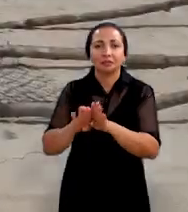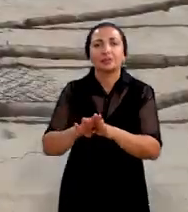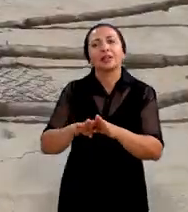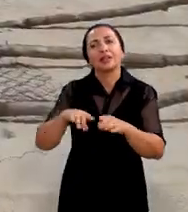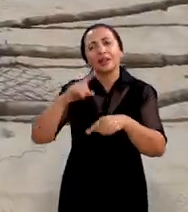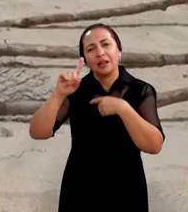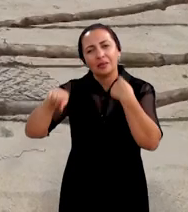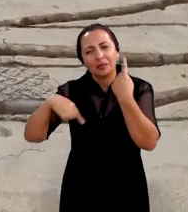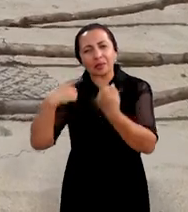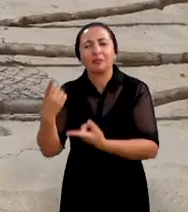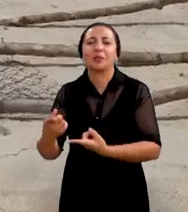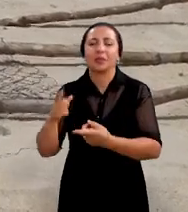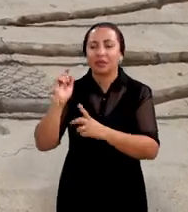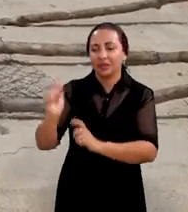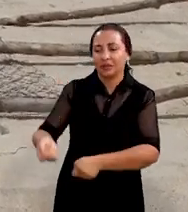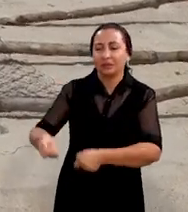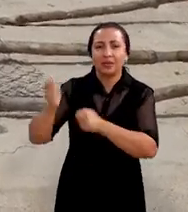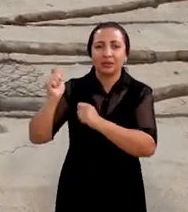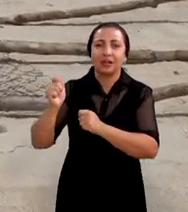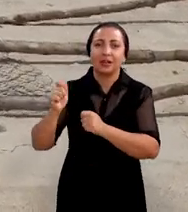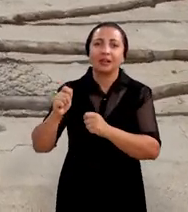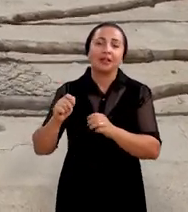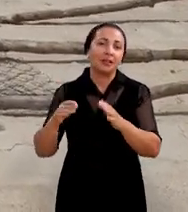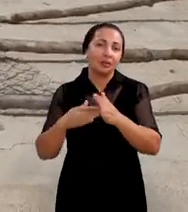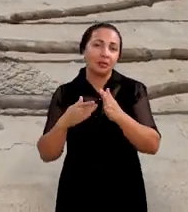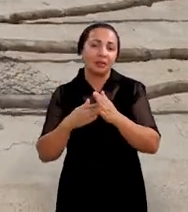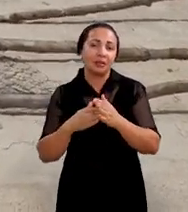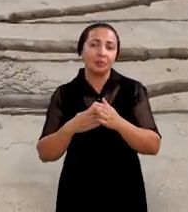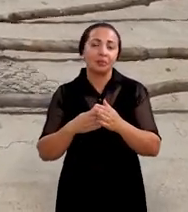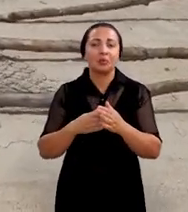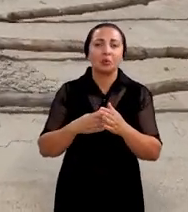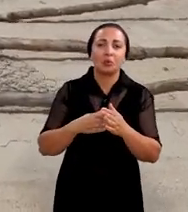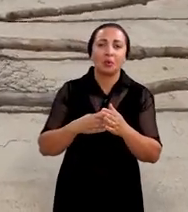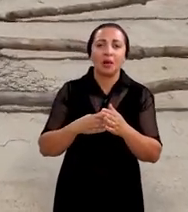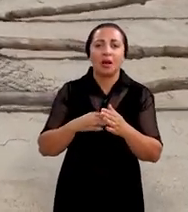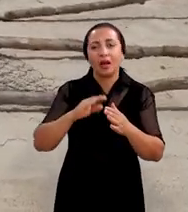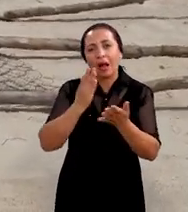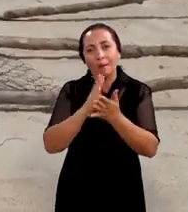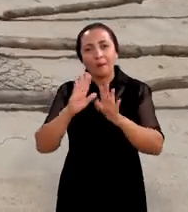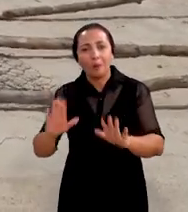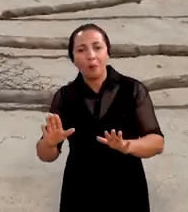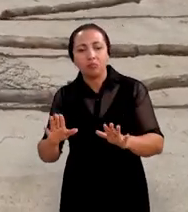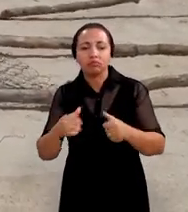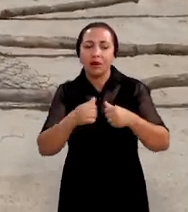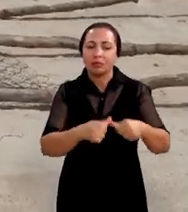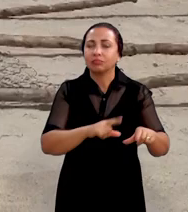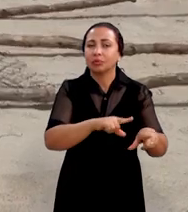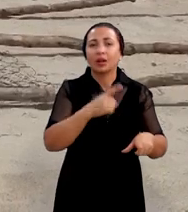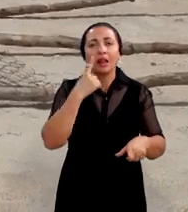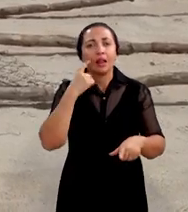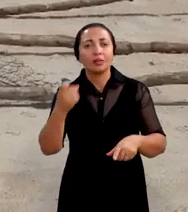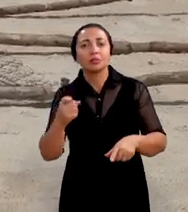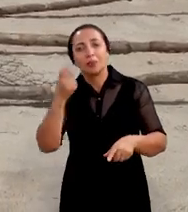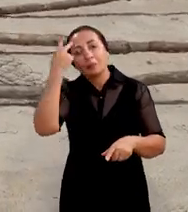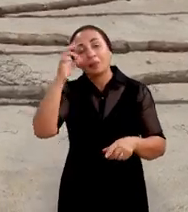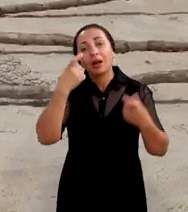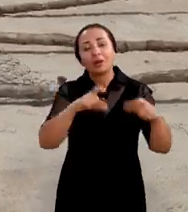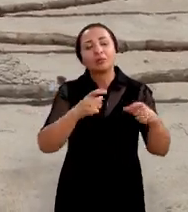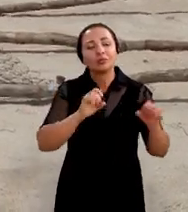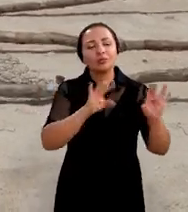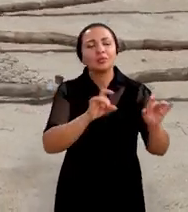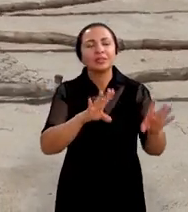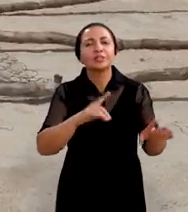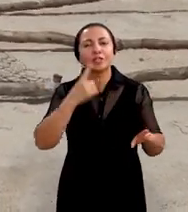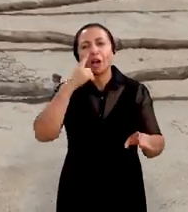de curral é o pós período da pesca o pós período da pesca que é justamente para onde